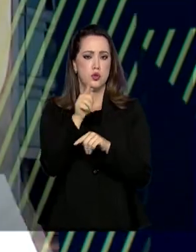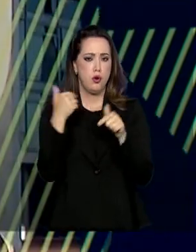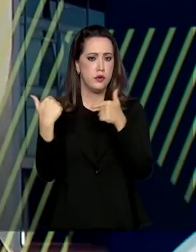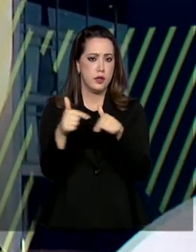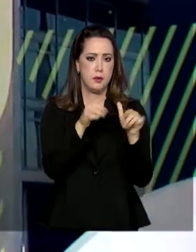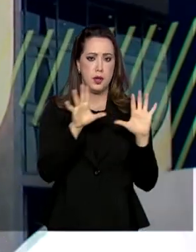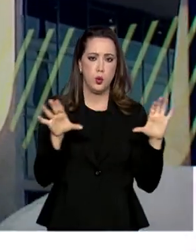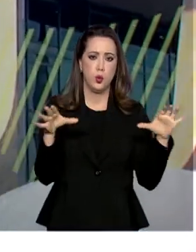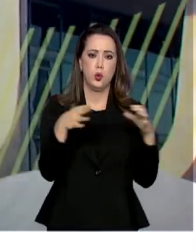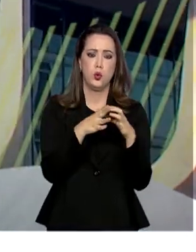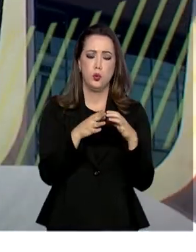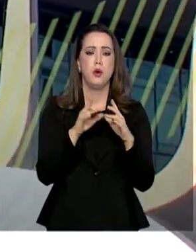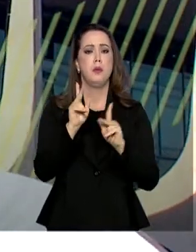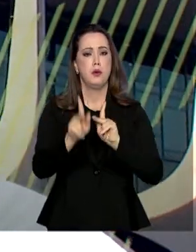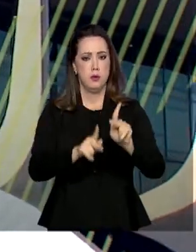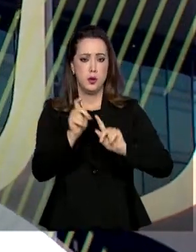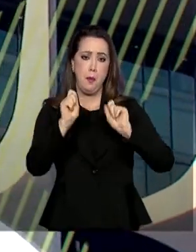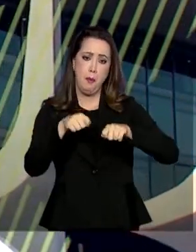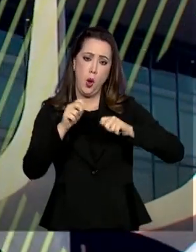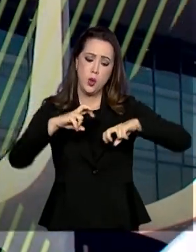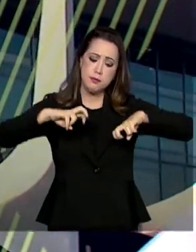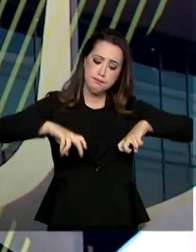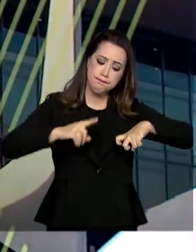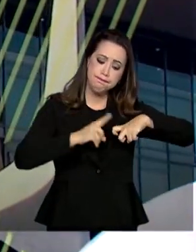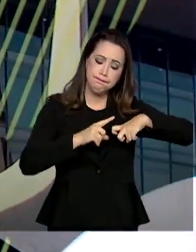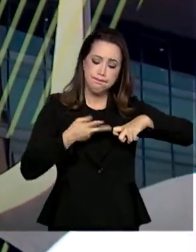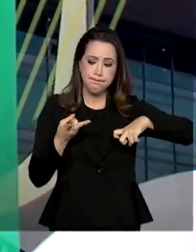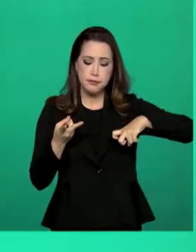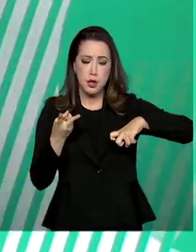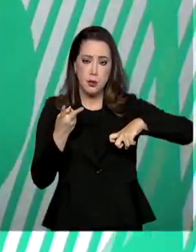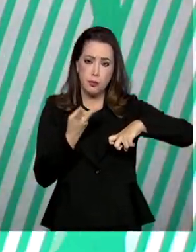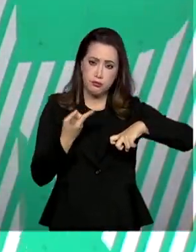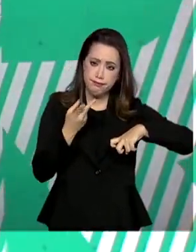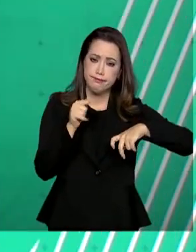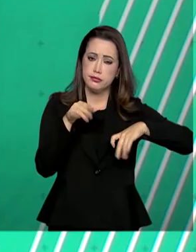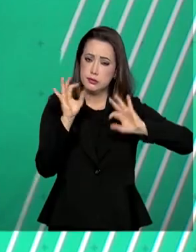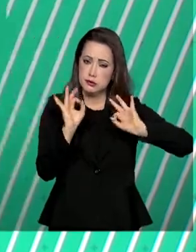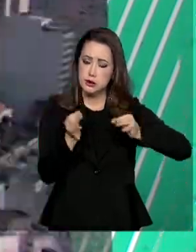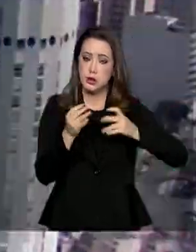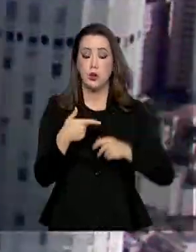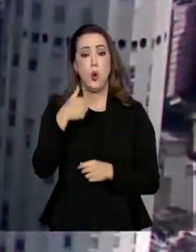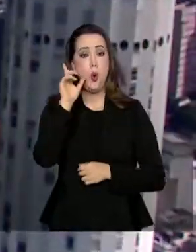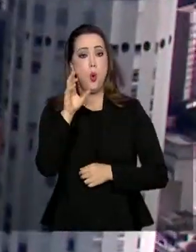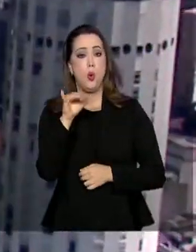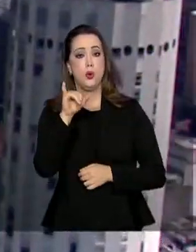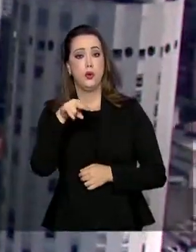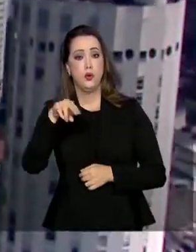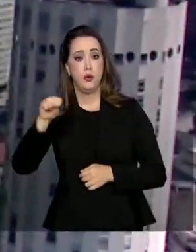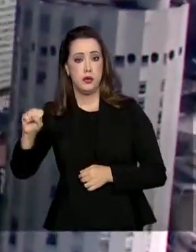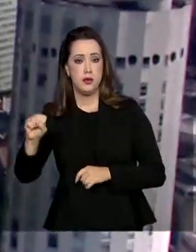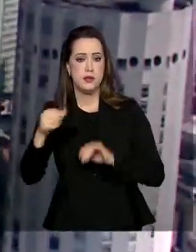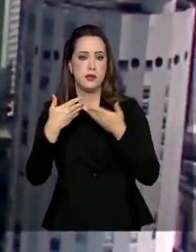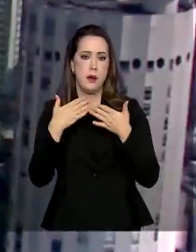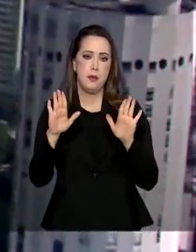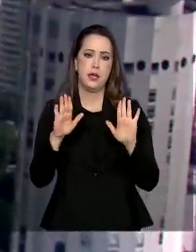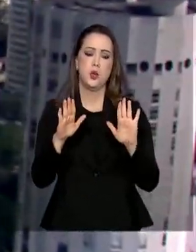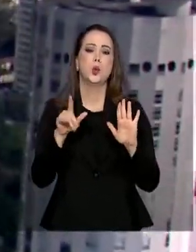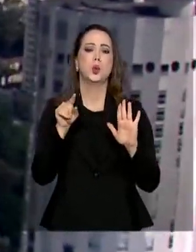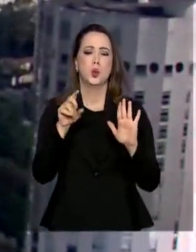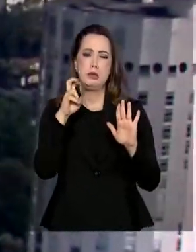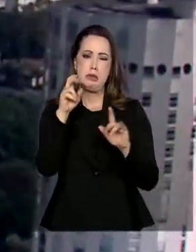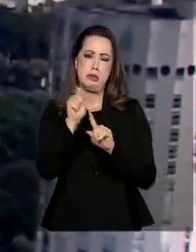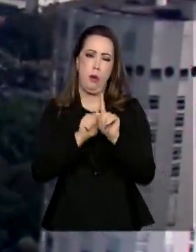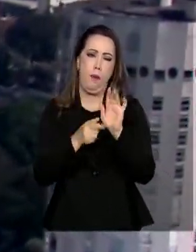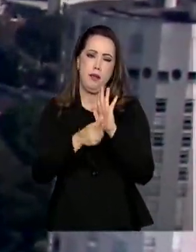trabalho da categoria para que a população possa ser atendida. Ontem, as agências do INSS reabriram as portas depois de